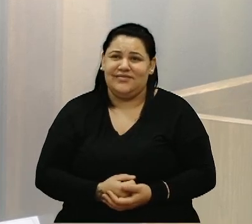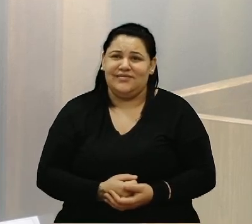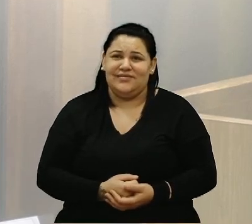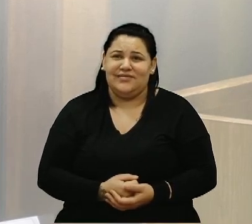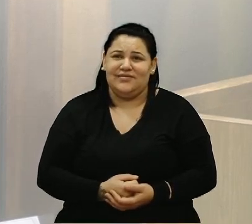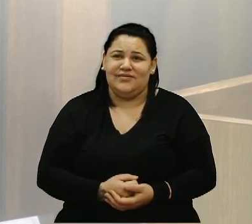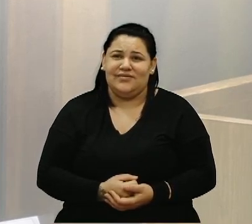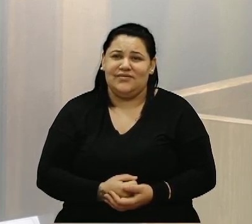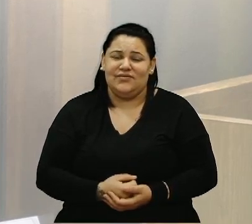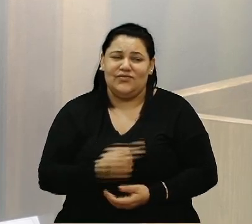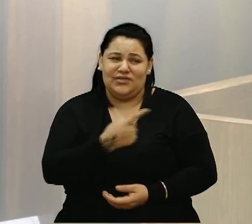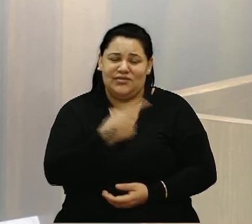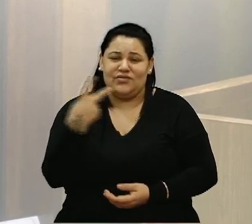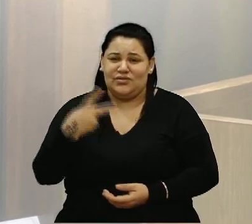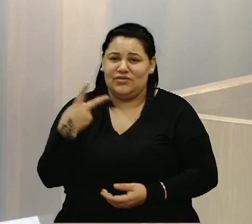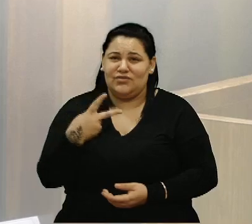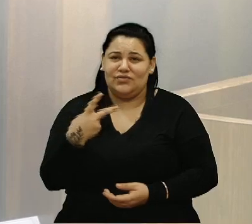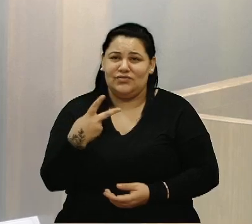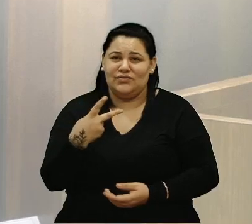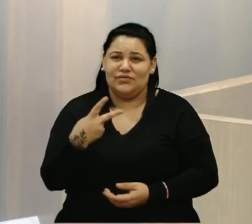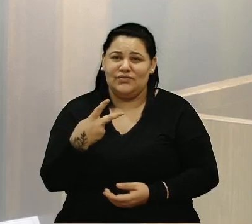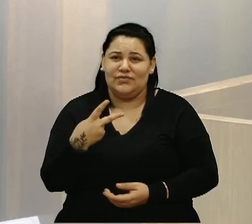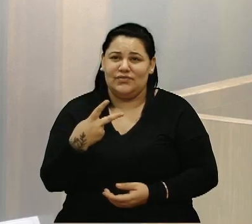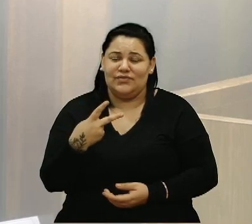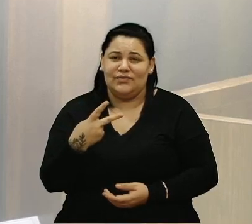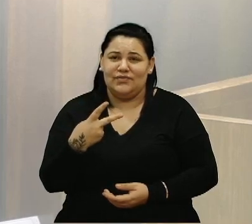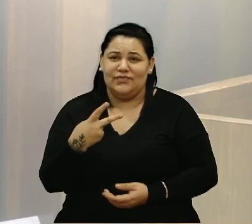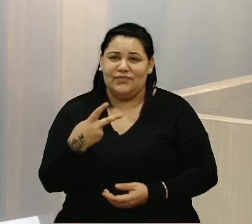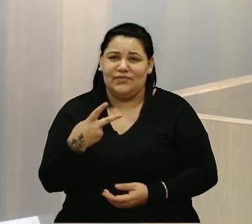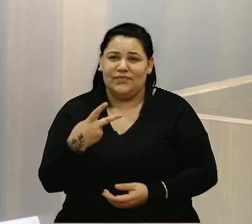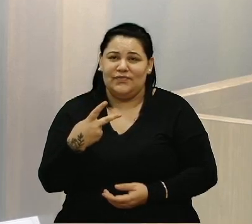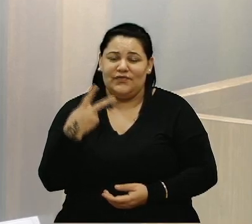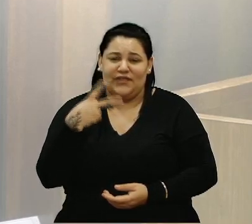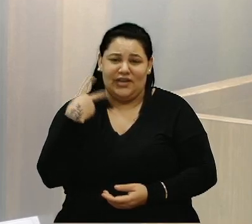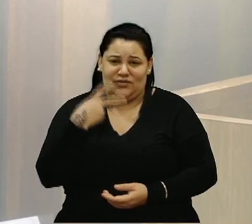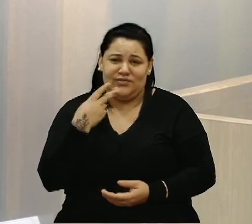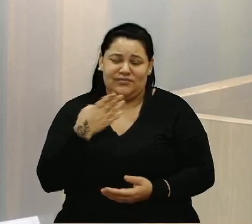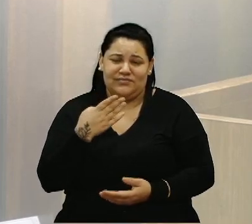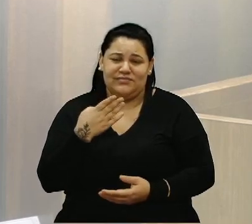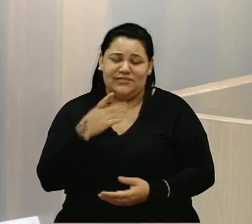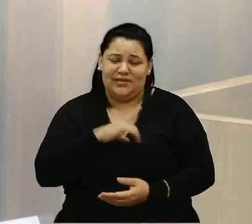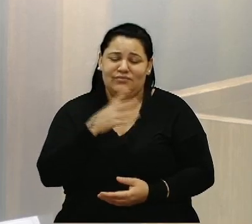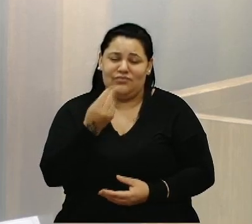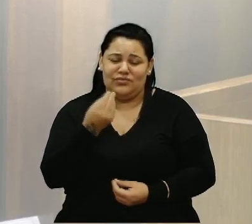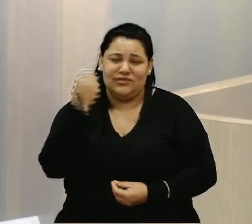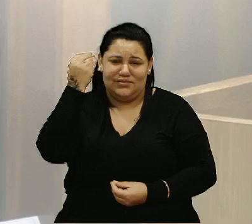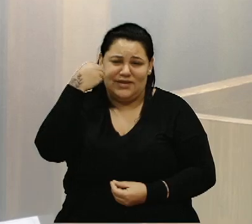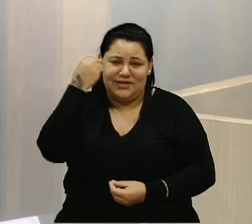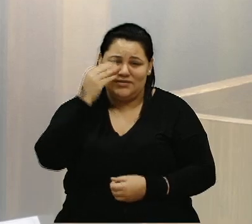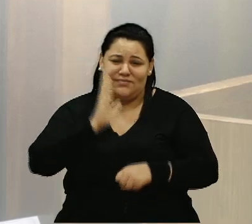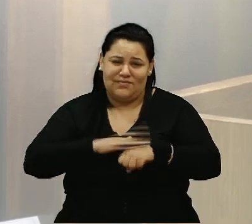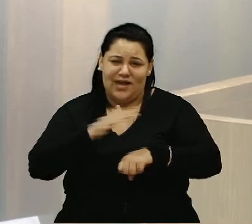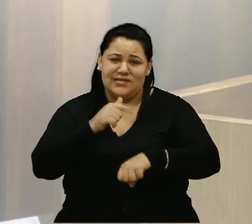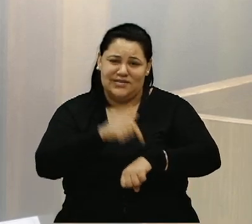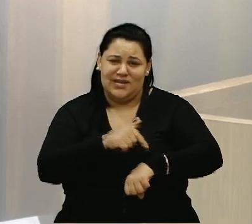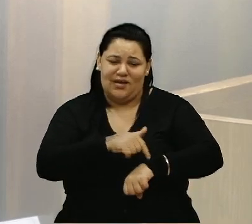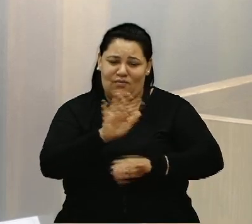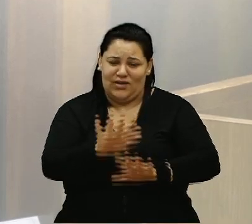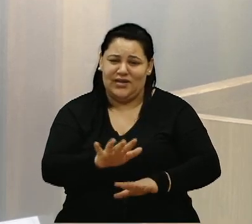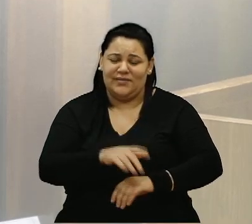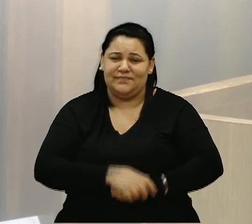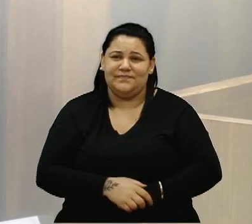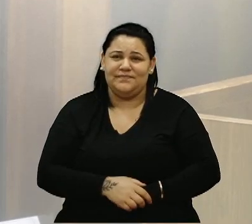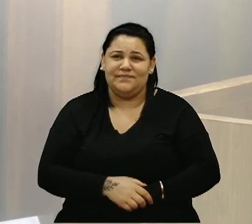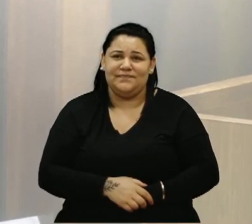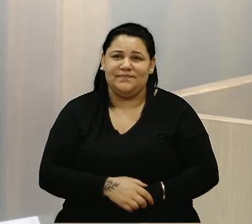nosso segundo vice-decano da casa e tem muita experiência e fala quando tem propriedade,